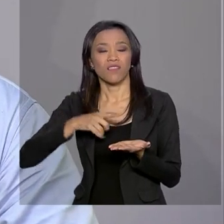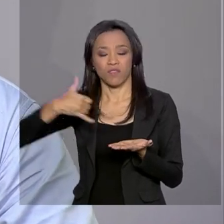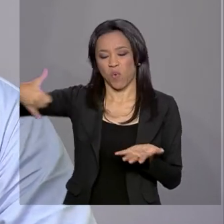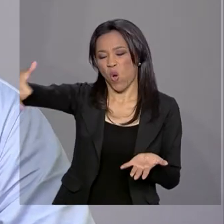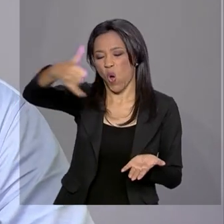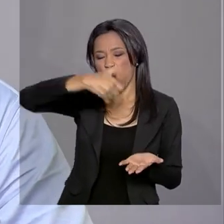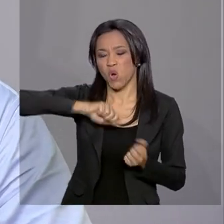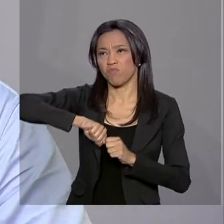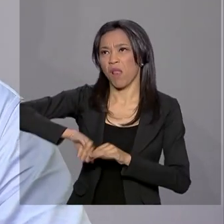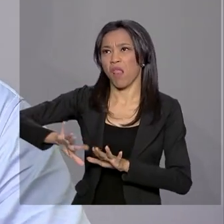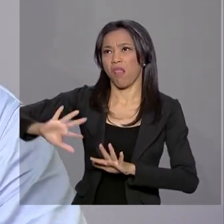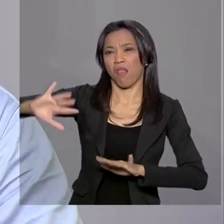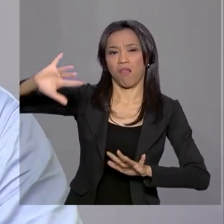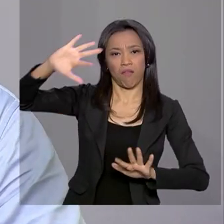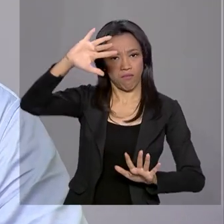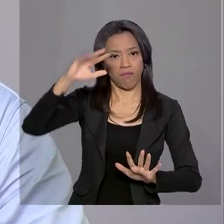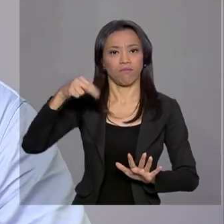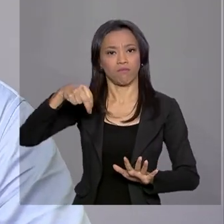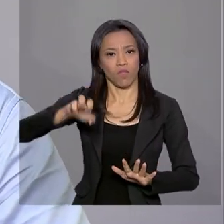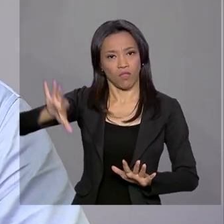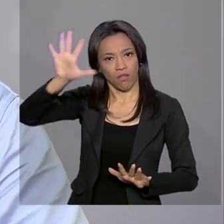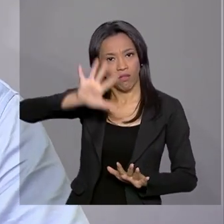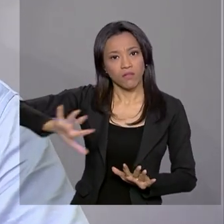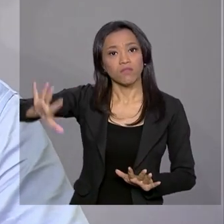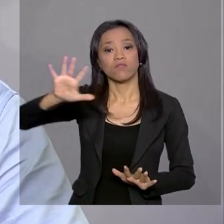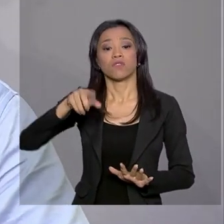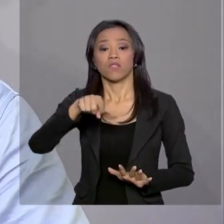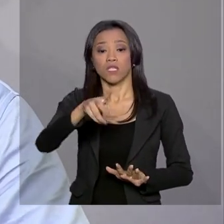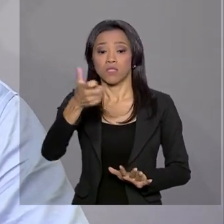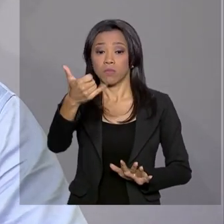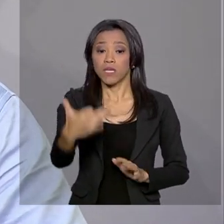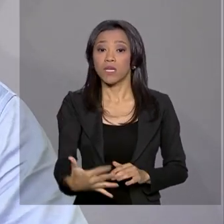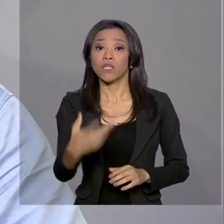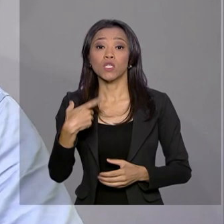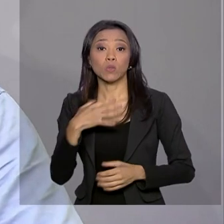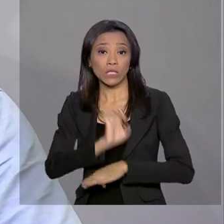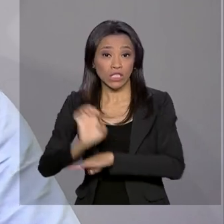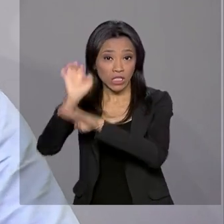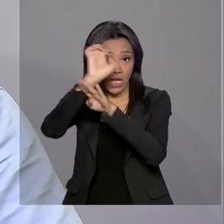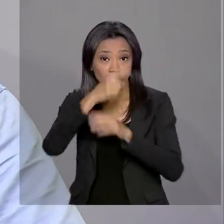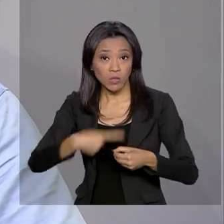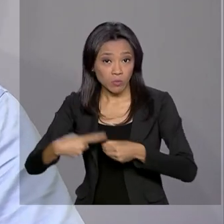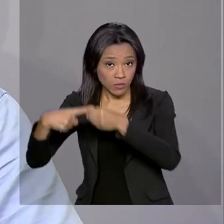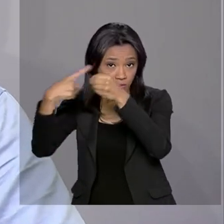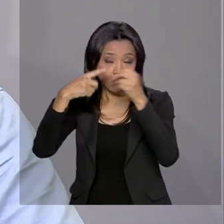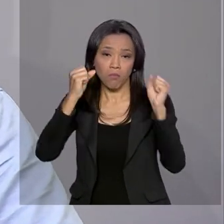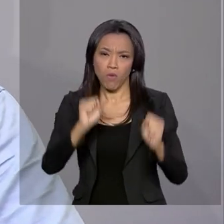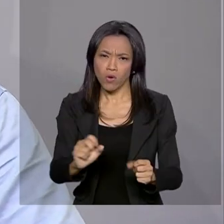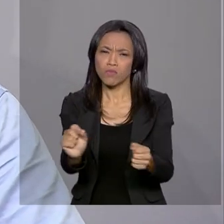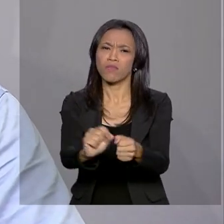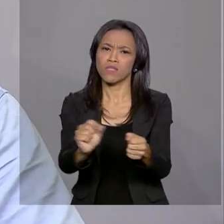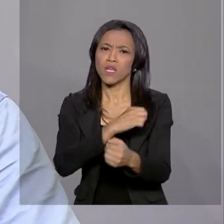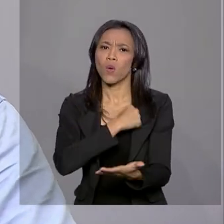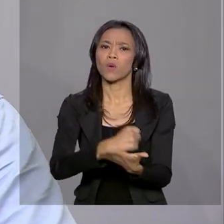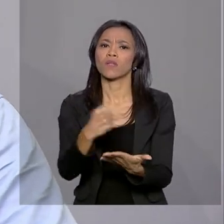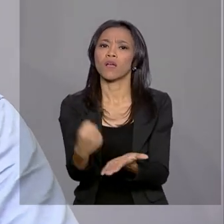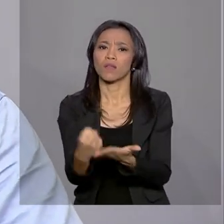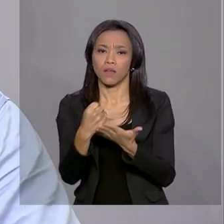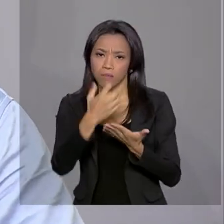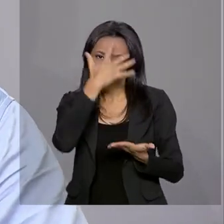provisória que possa dar a capacidade para que os estados e municípios possam fazer as contratações de pessoal